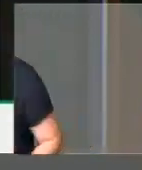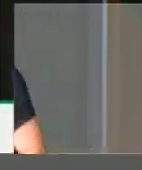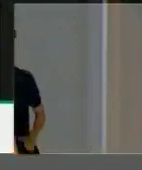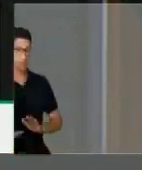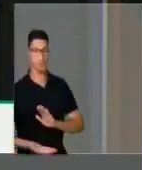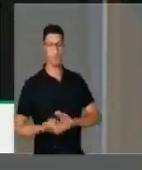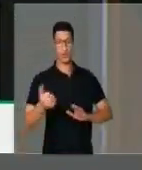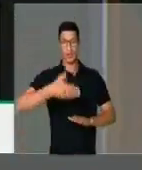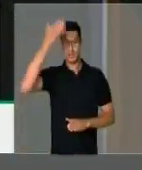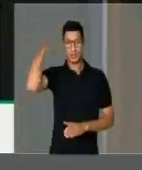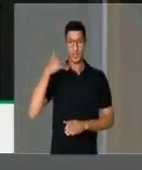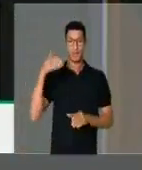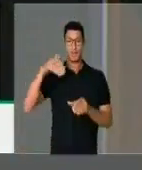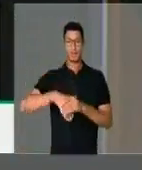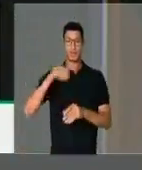Temer e eleições diretas já.